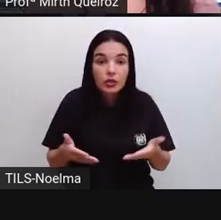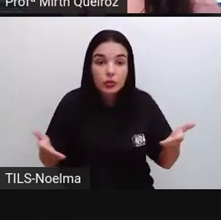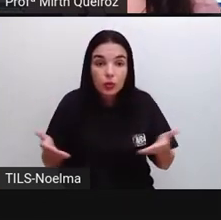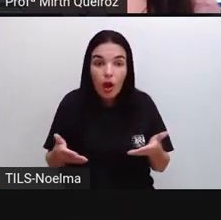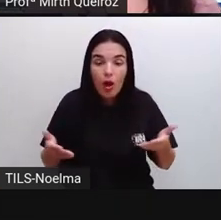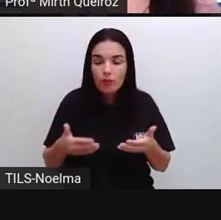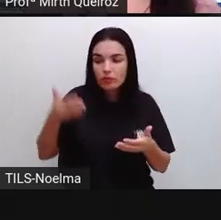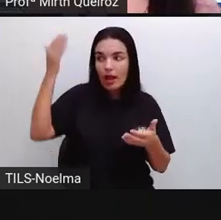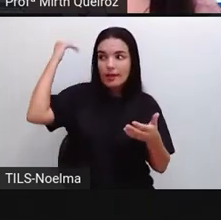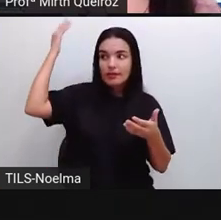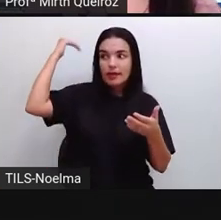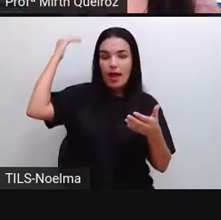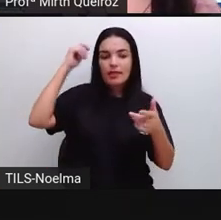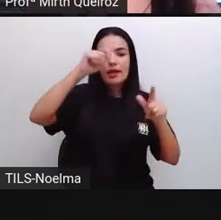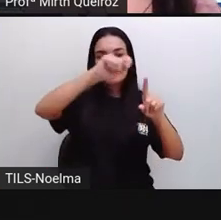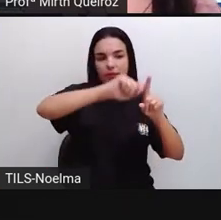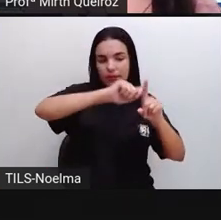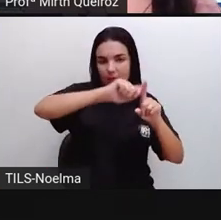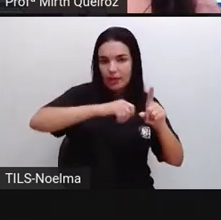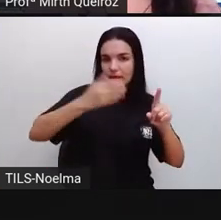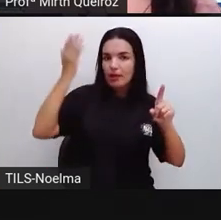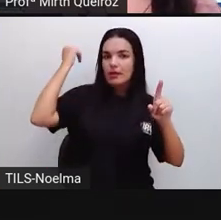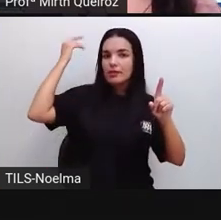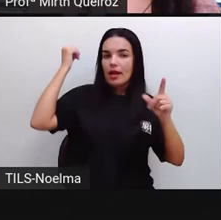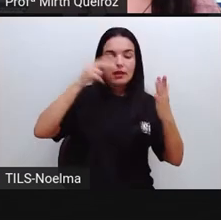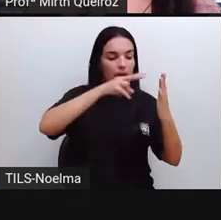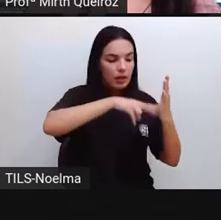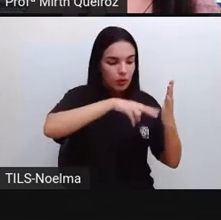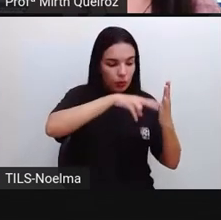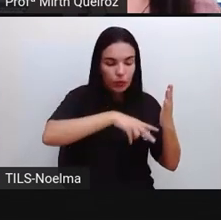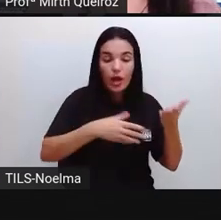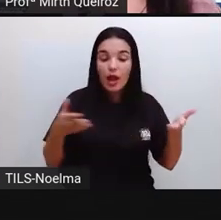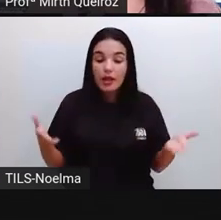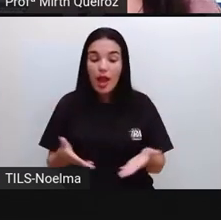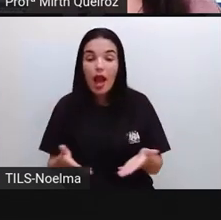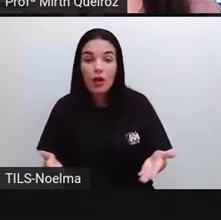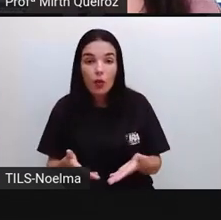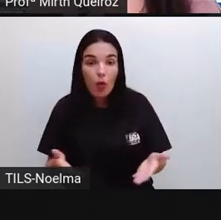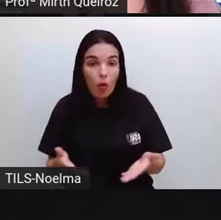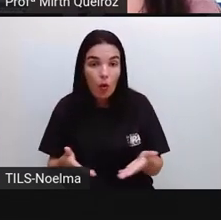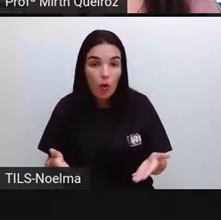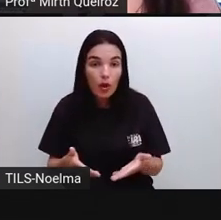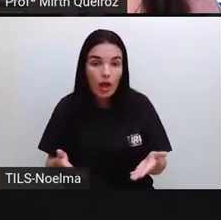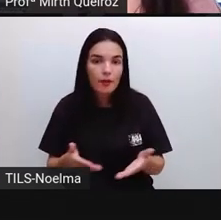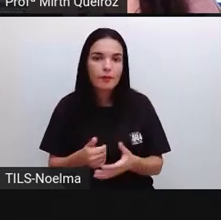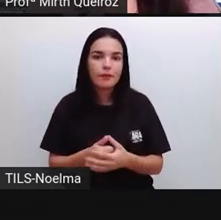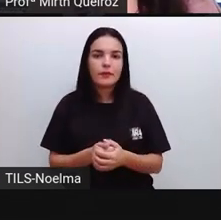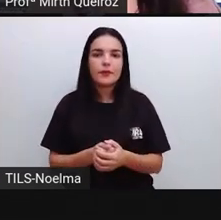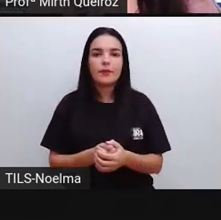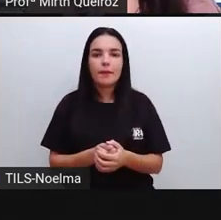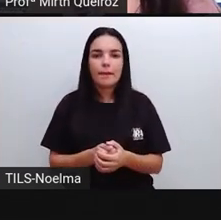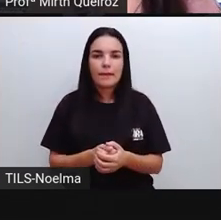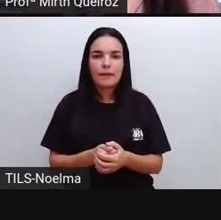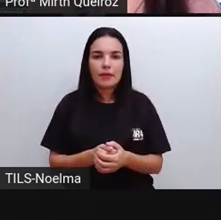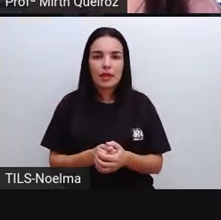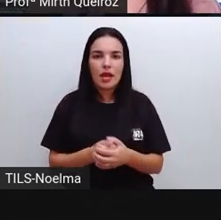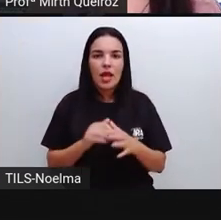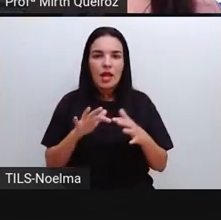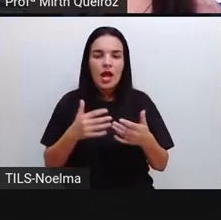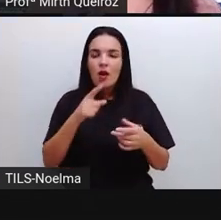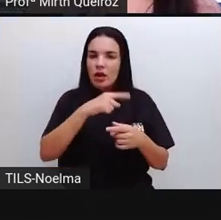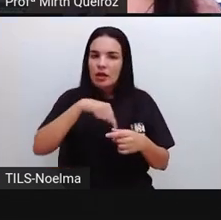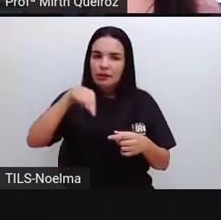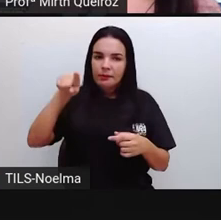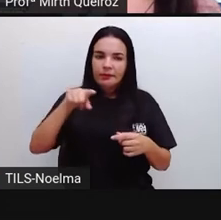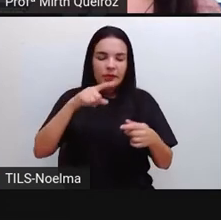consta na leitura atual, essa última leitura aí de vocês, né? Vocês estão em mãos aí do seu hidrômetro. Então, vão lá no